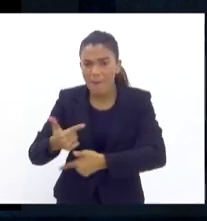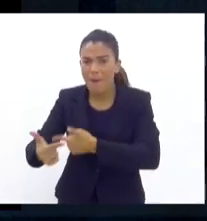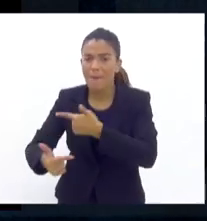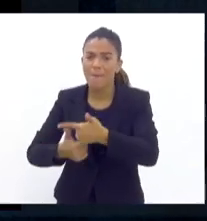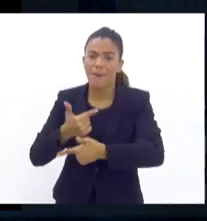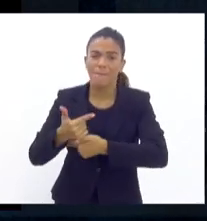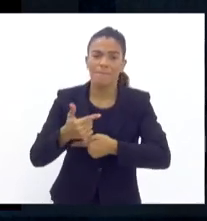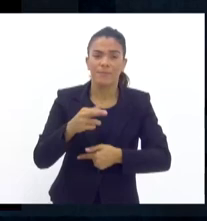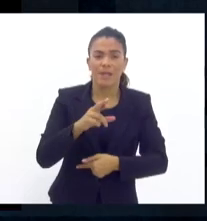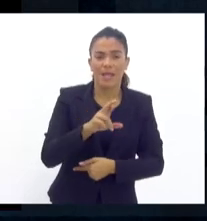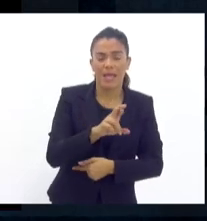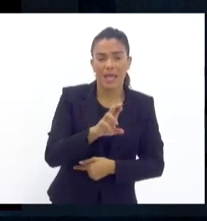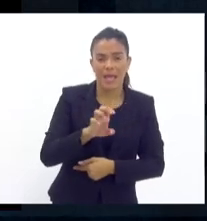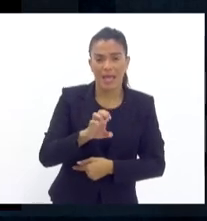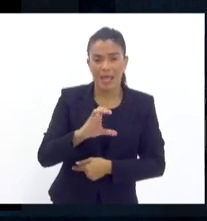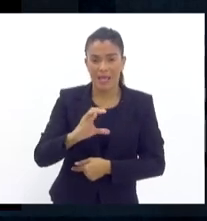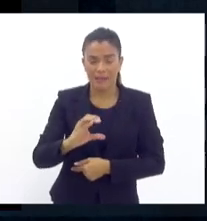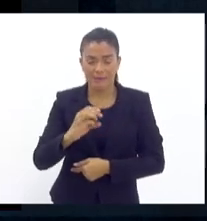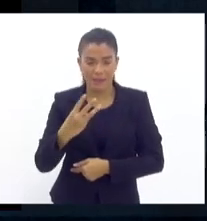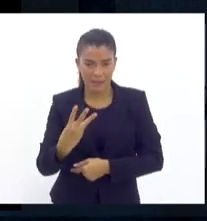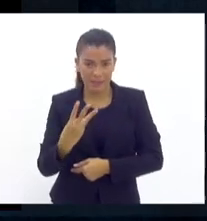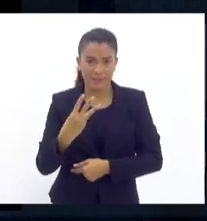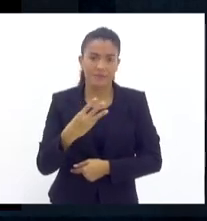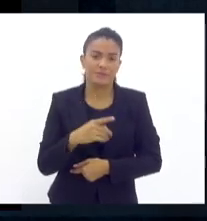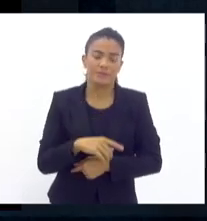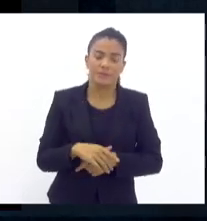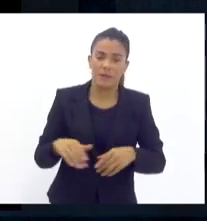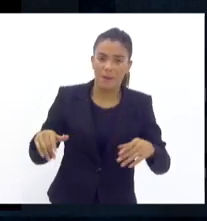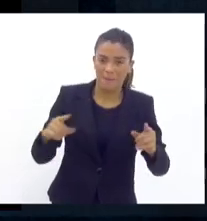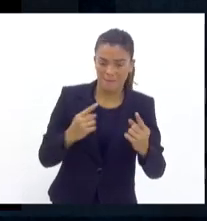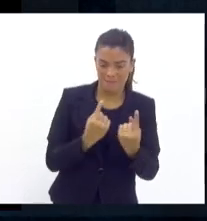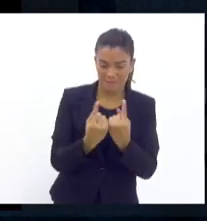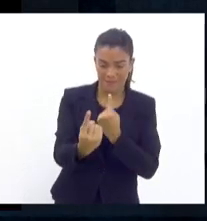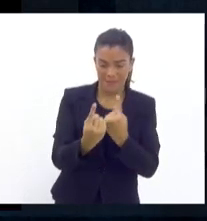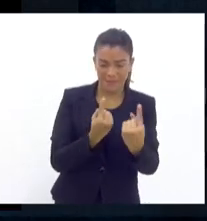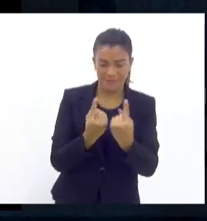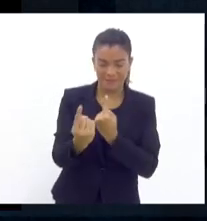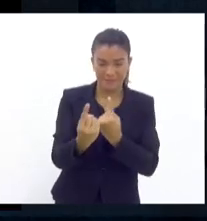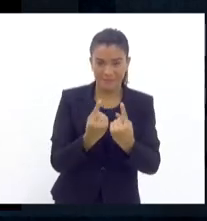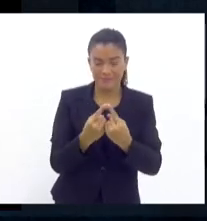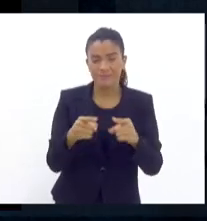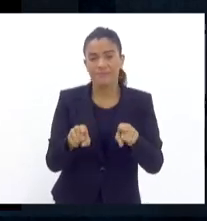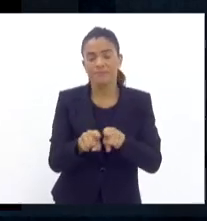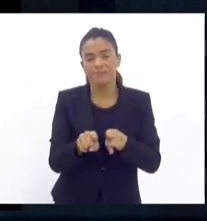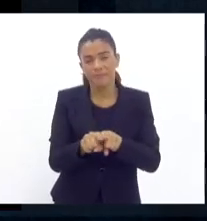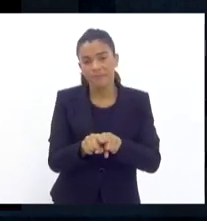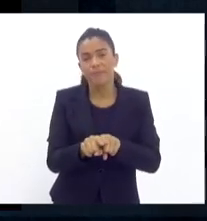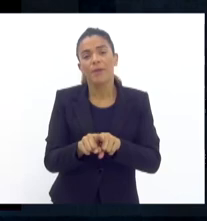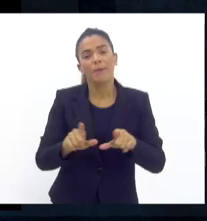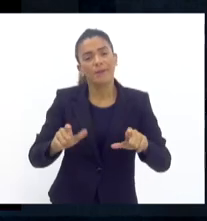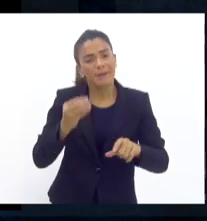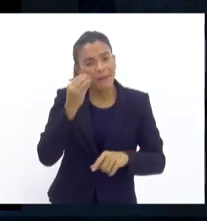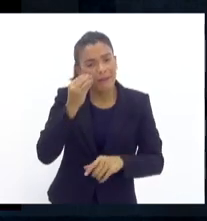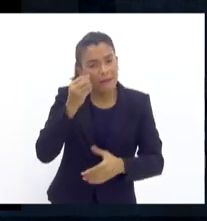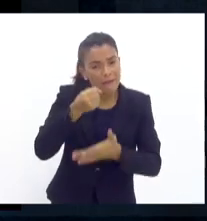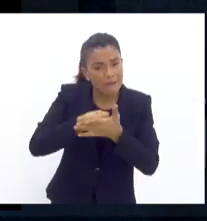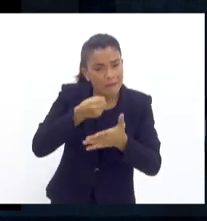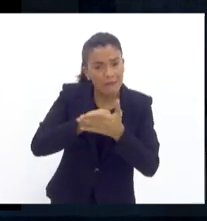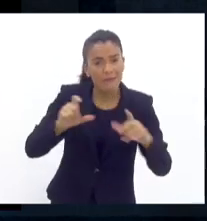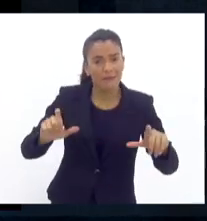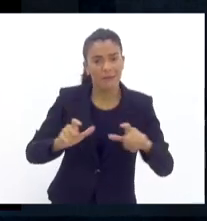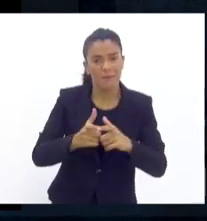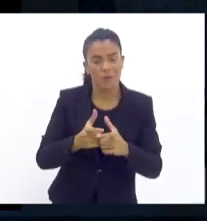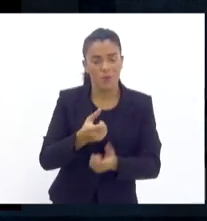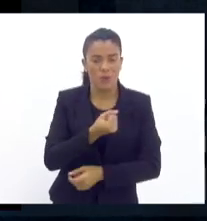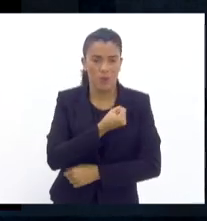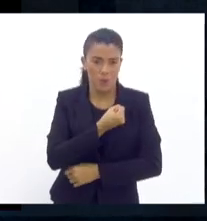RAP3, estreitamento de pista, com o intuito de diminuir esses números. Eu não sei se aqui dos senhores